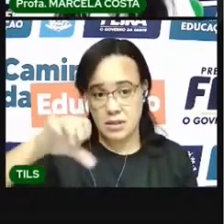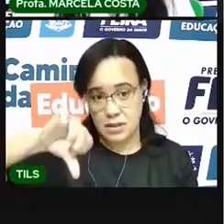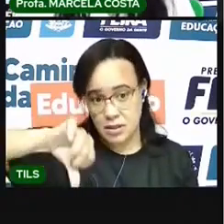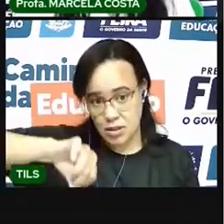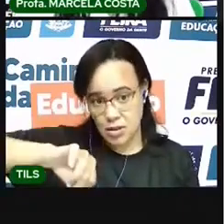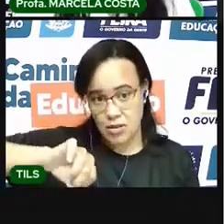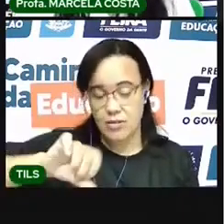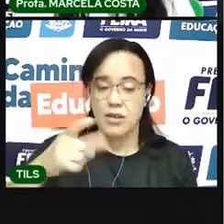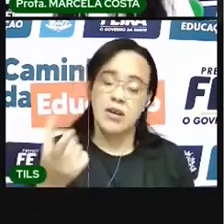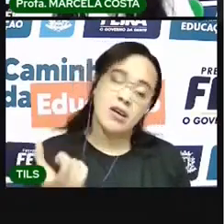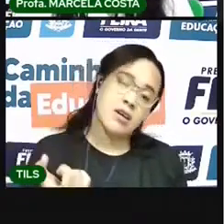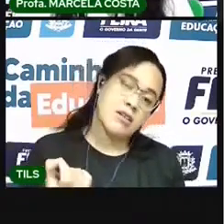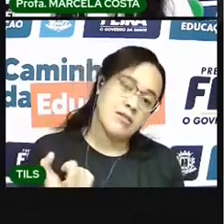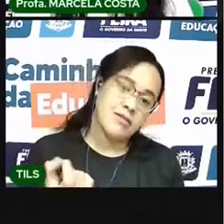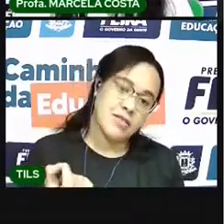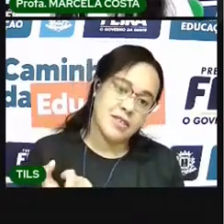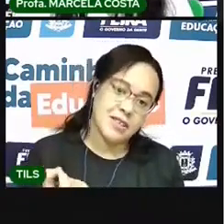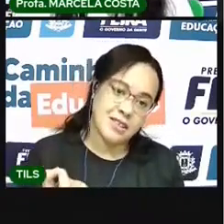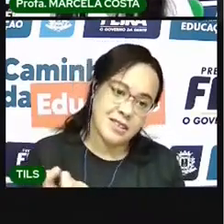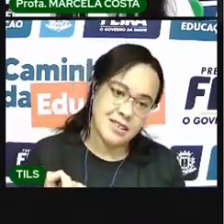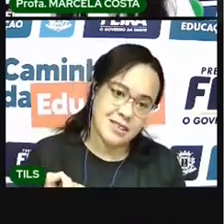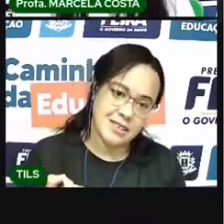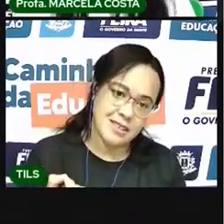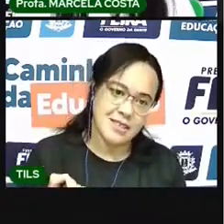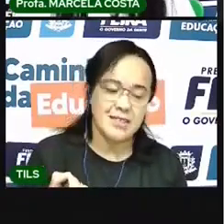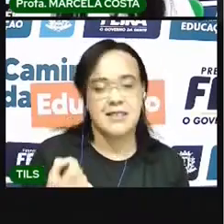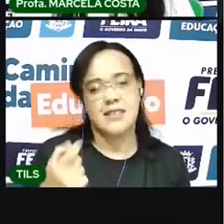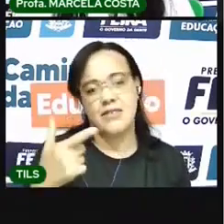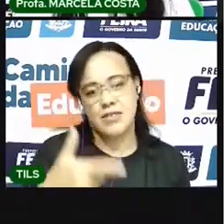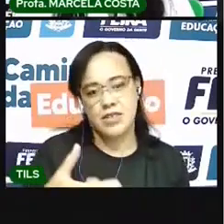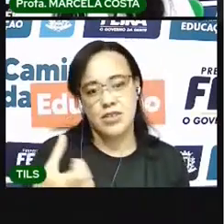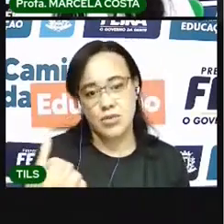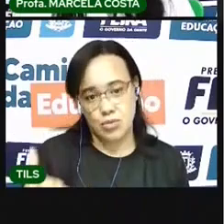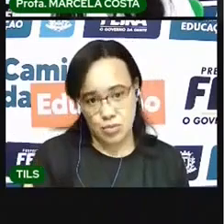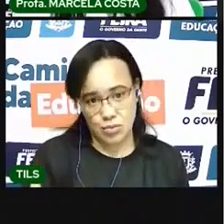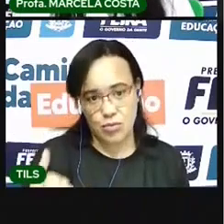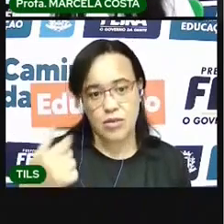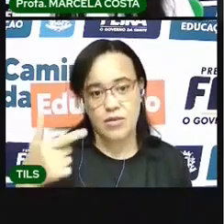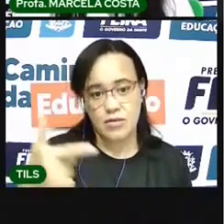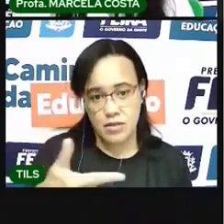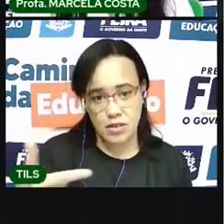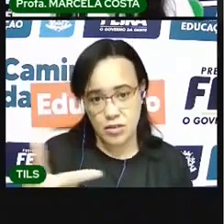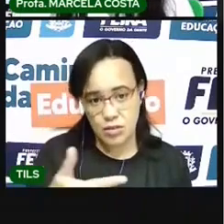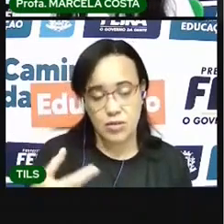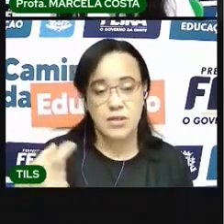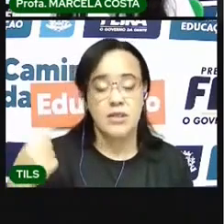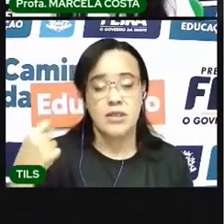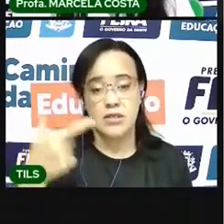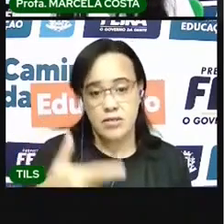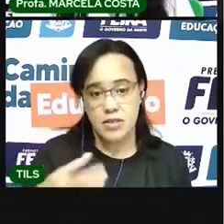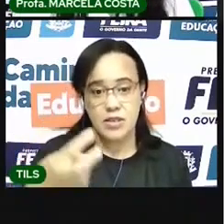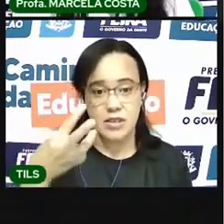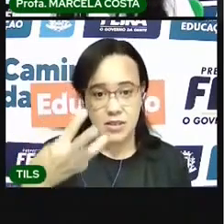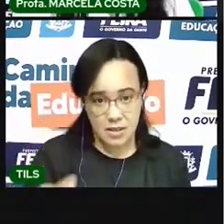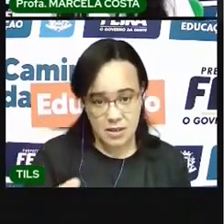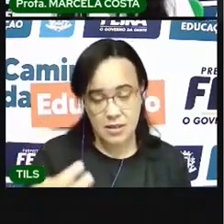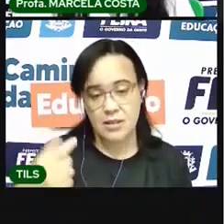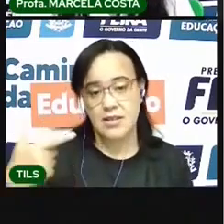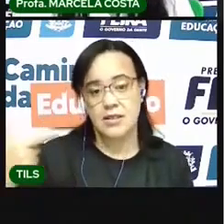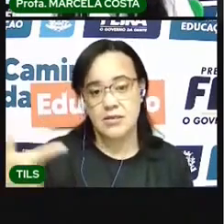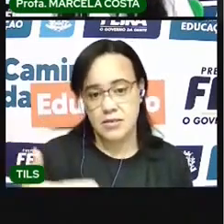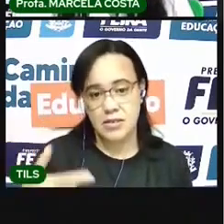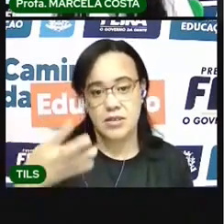19, 20. 21, 22, 23,